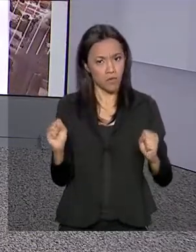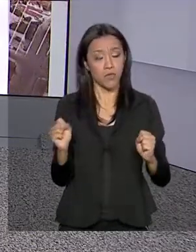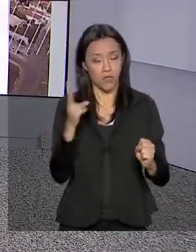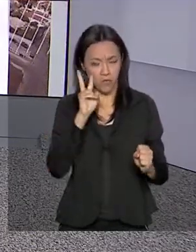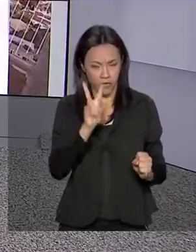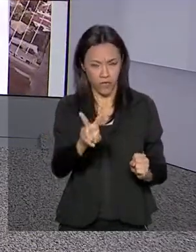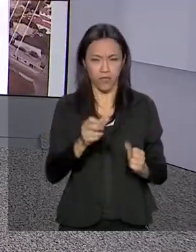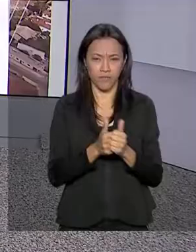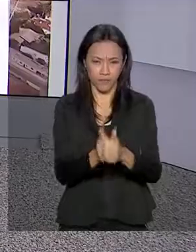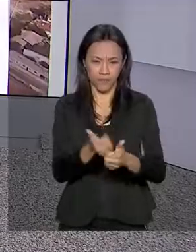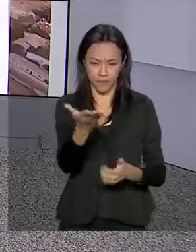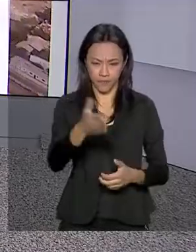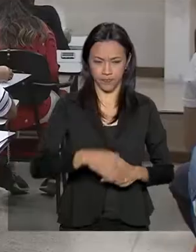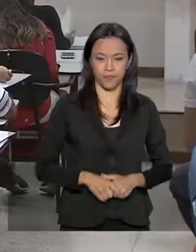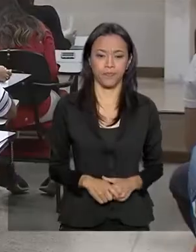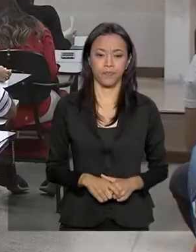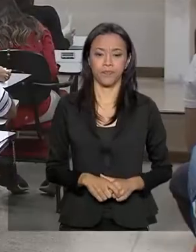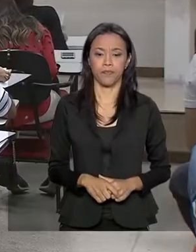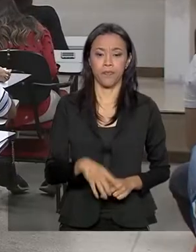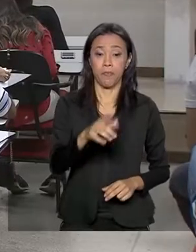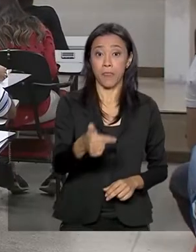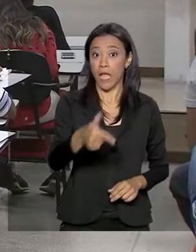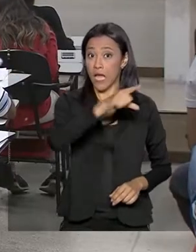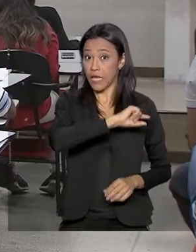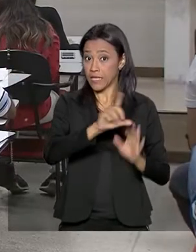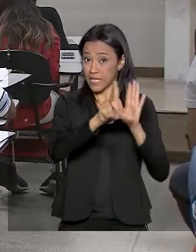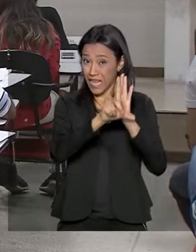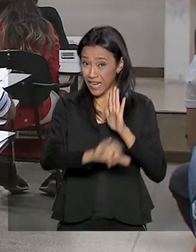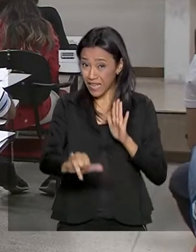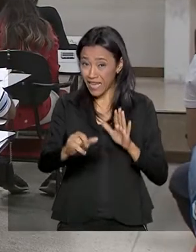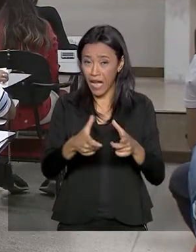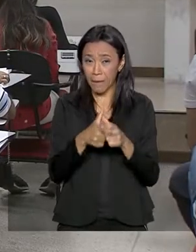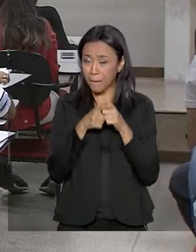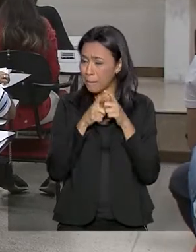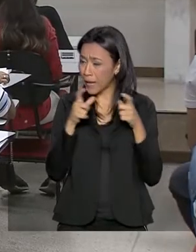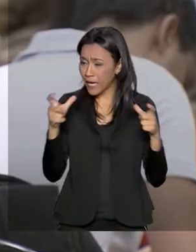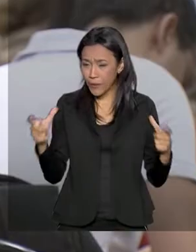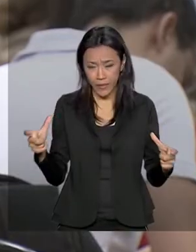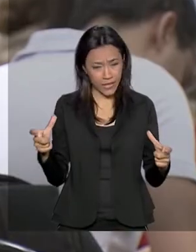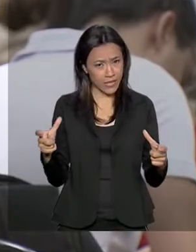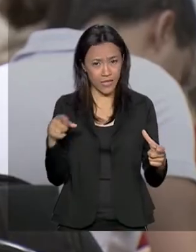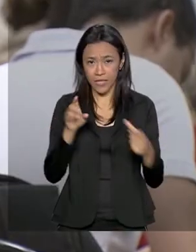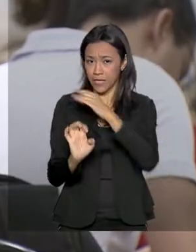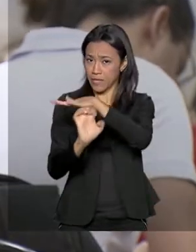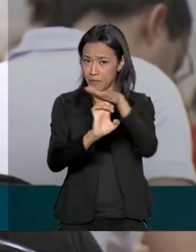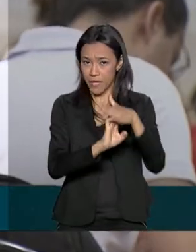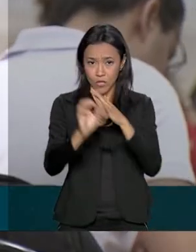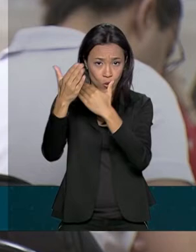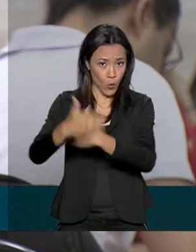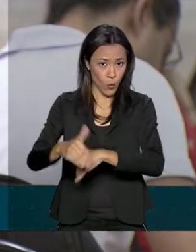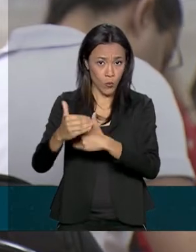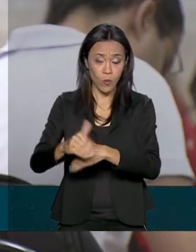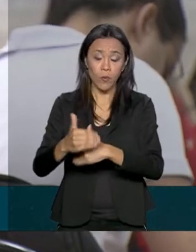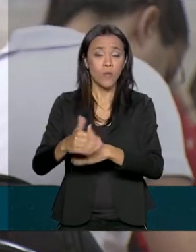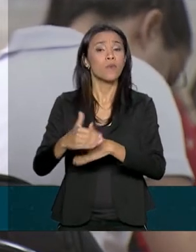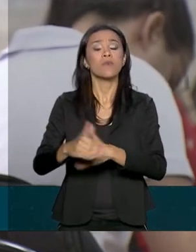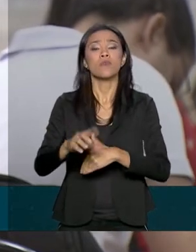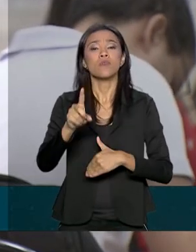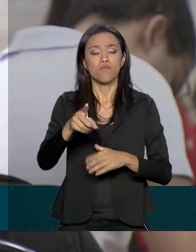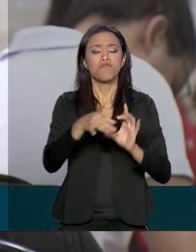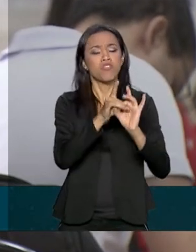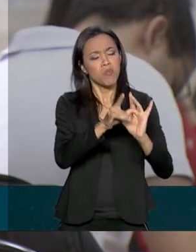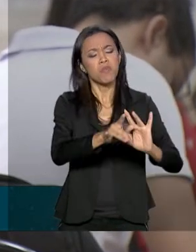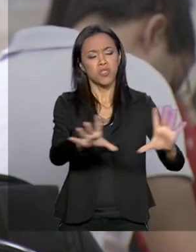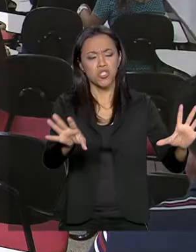Veja na reportagem. Antes da lei, a maioria das bancas de concurso já permitia que as mães amamentassem os